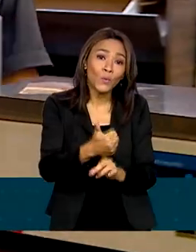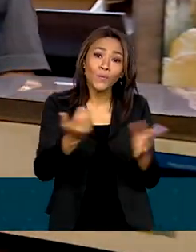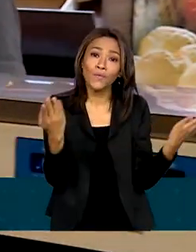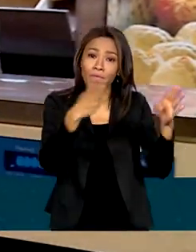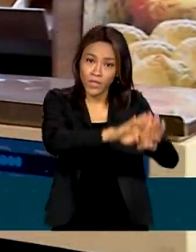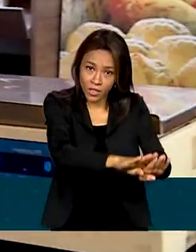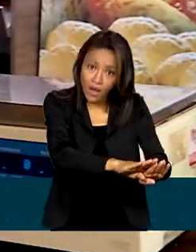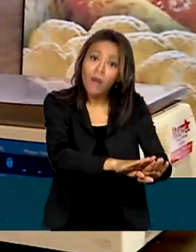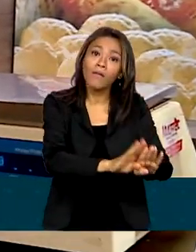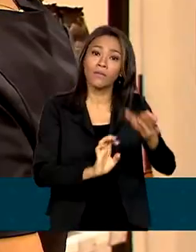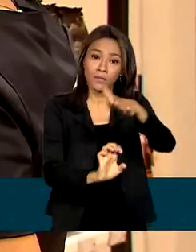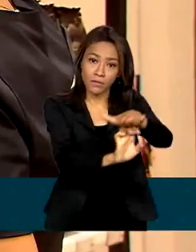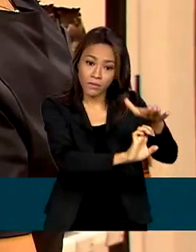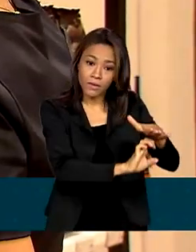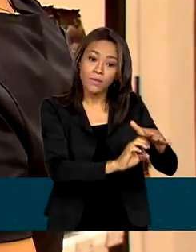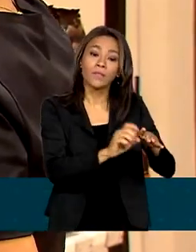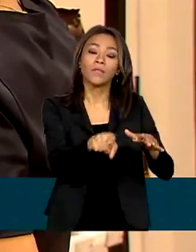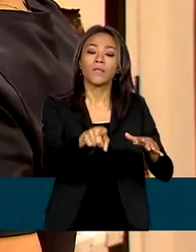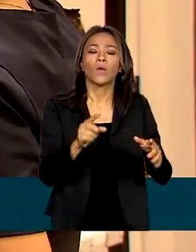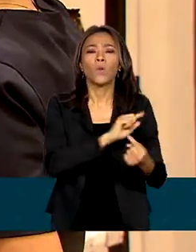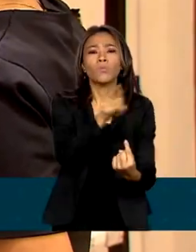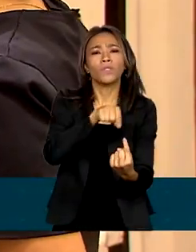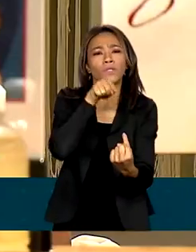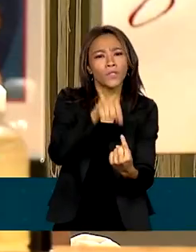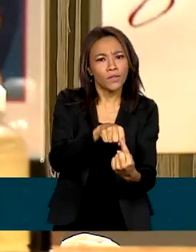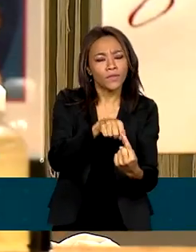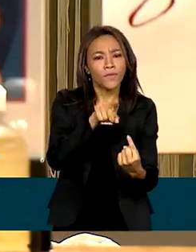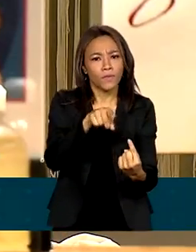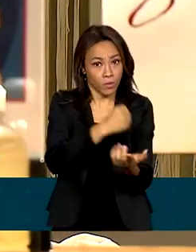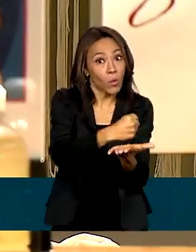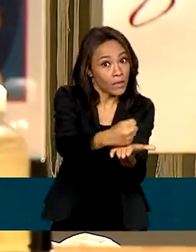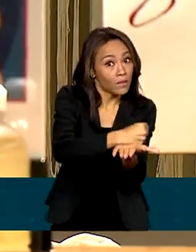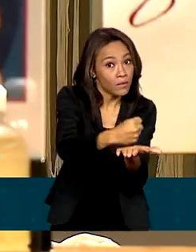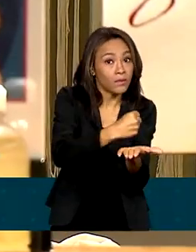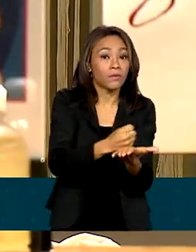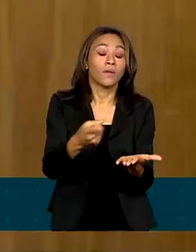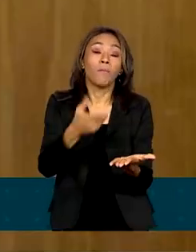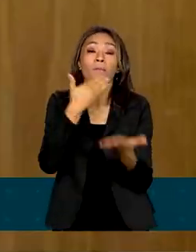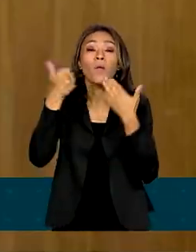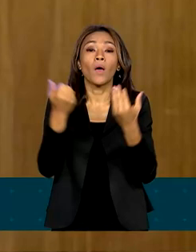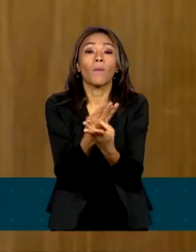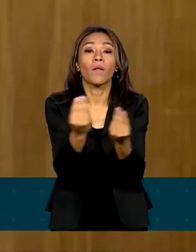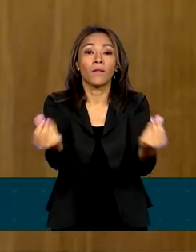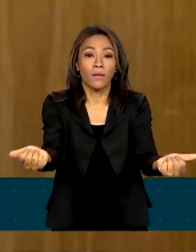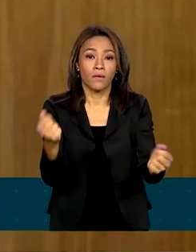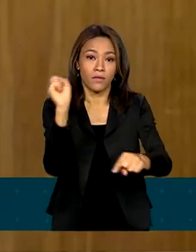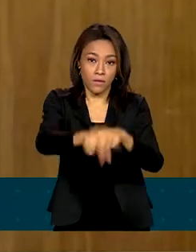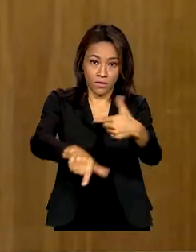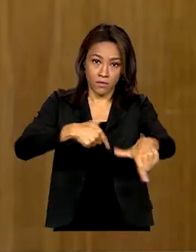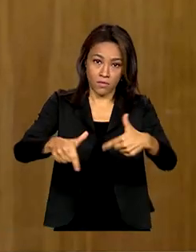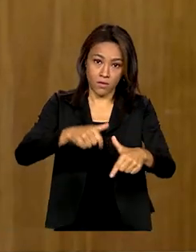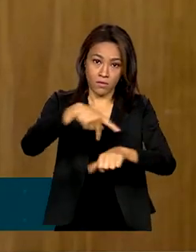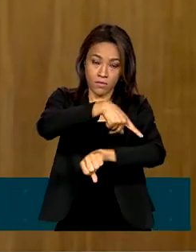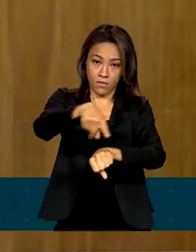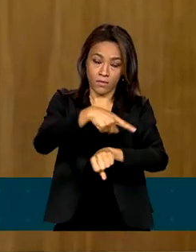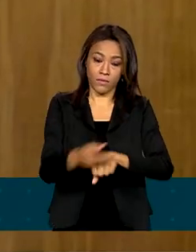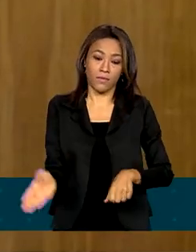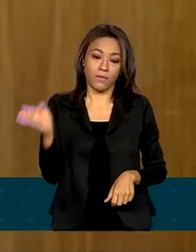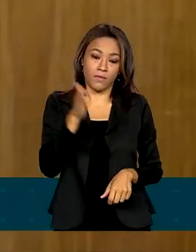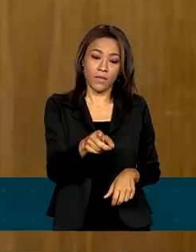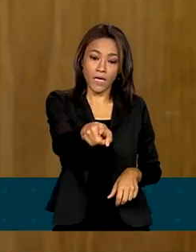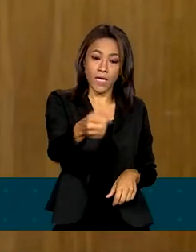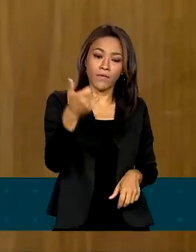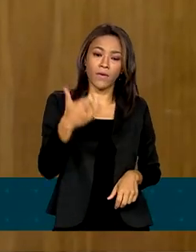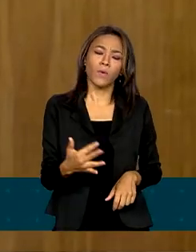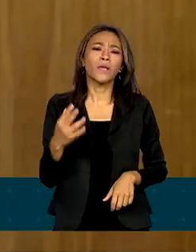A diretriz do novo governo é melhorar a qualidade do emprego no país. Valorização da negociação coletiva, valorização